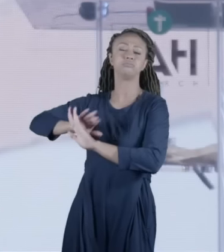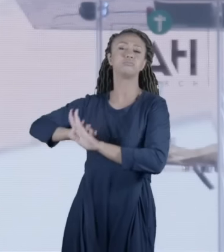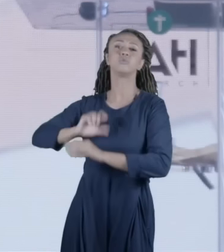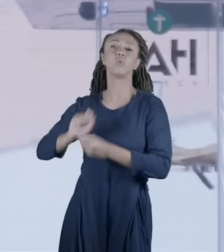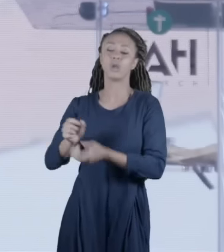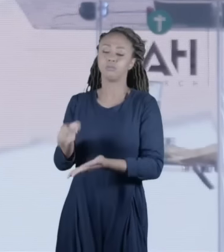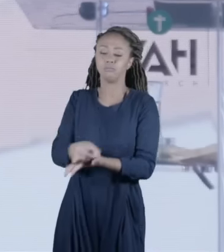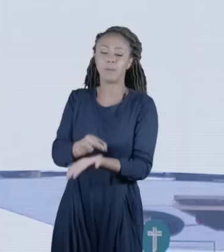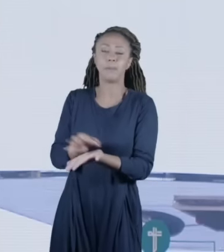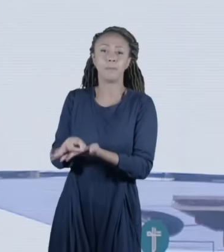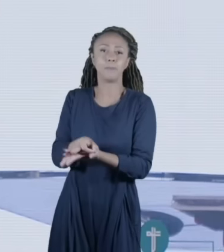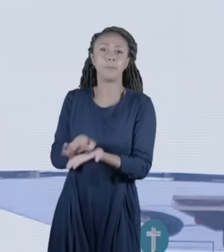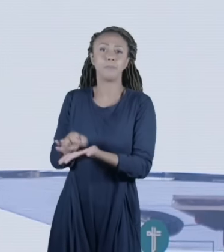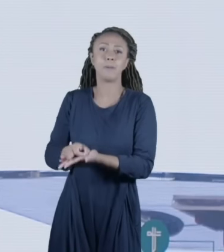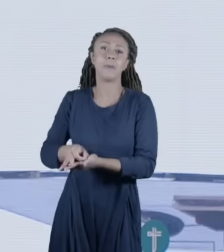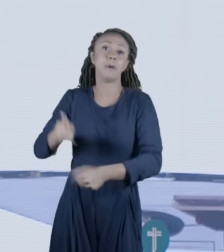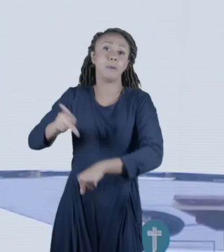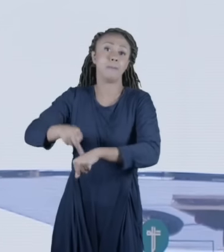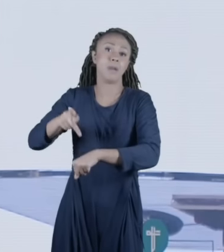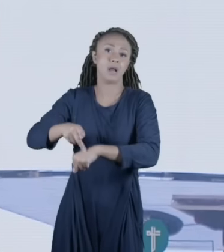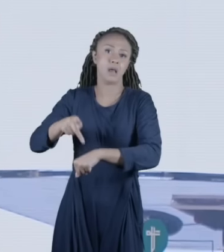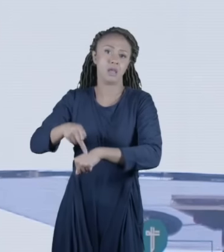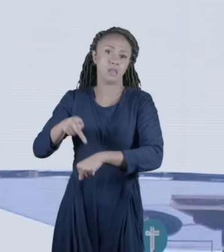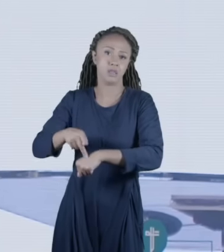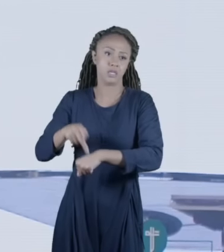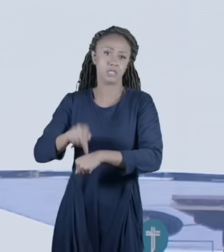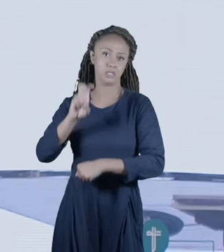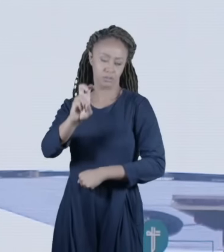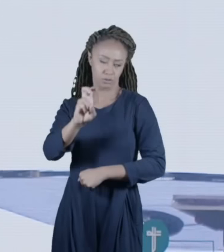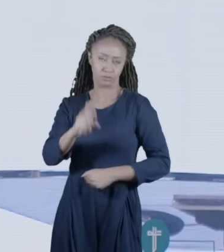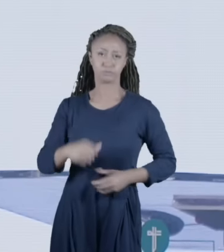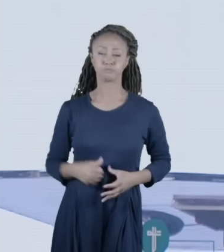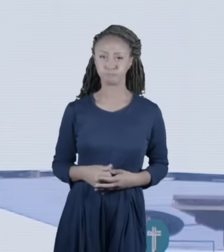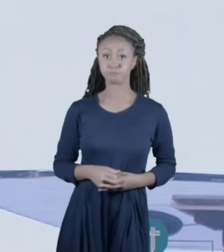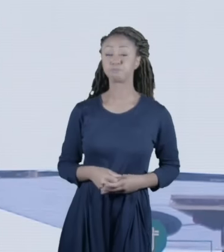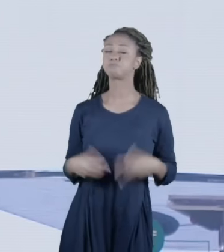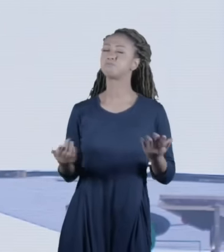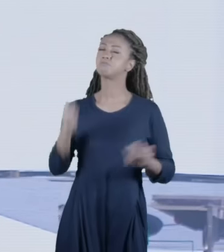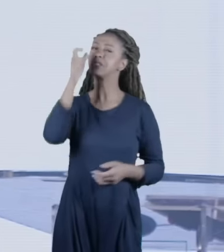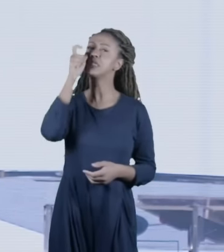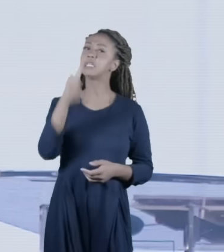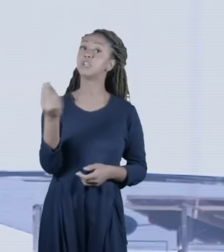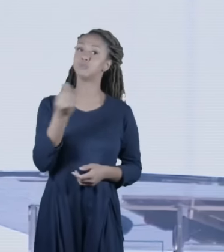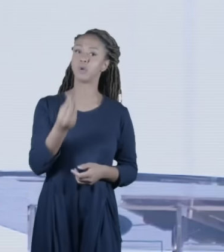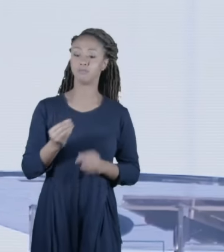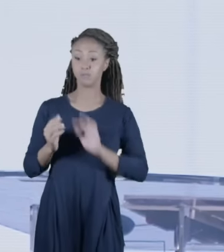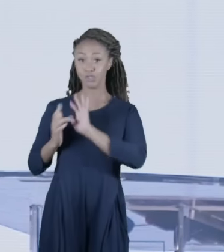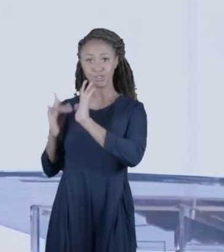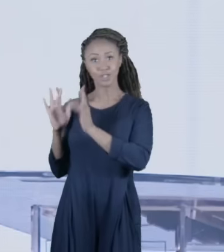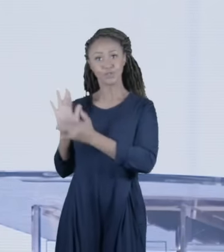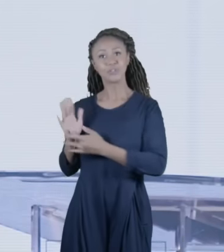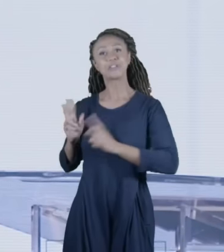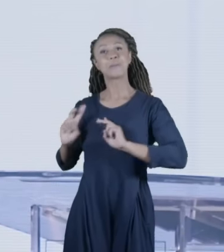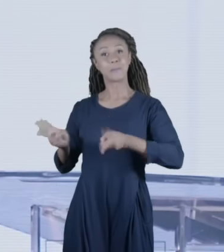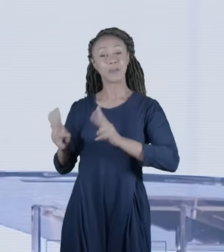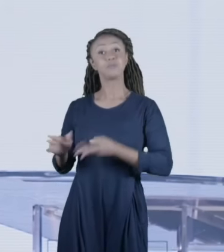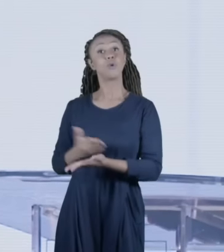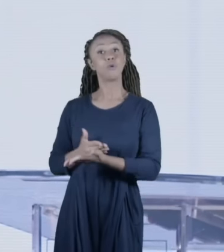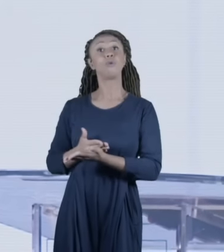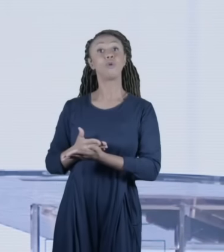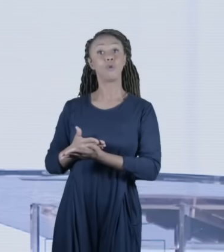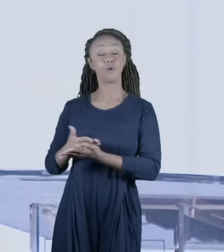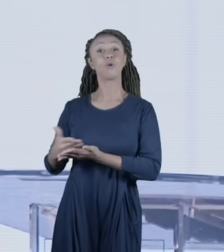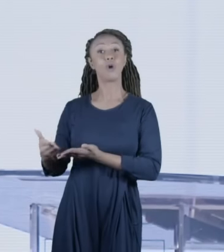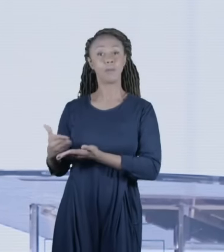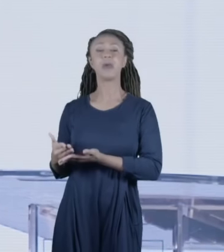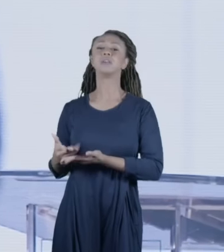cinco moedas de prata. E eu acho interessante que a vida de Jesus começa com os pais dele pagando cinco moedas para ele ser